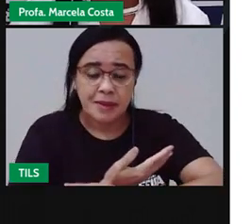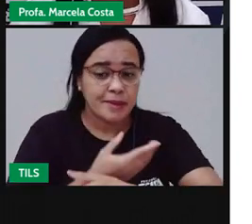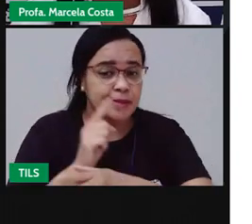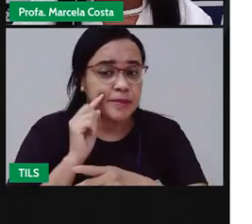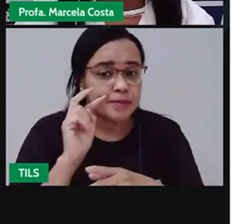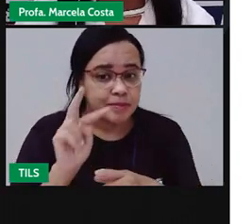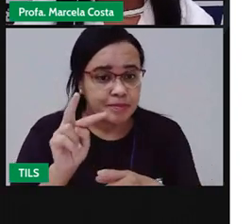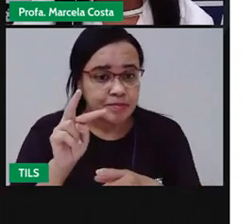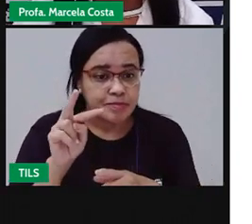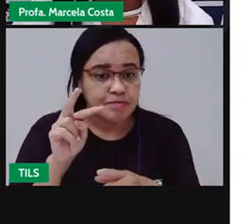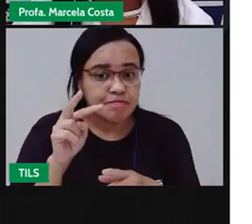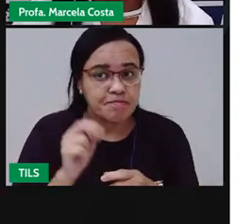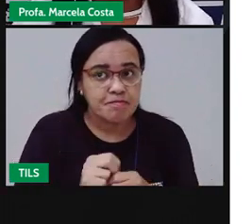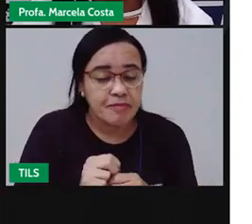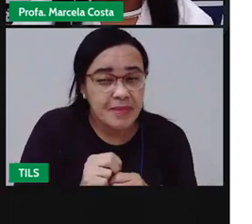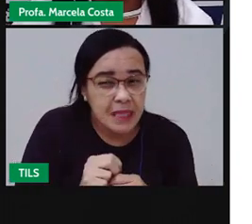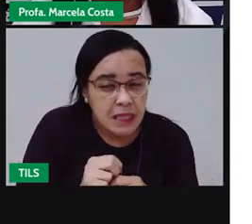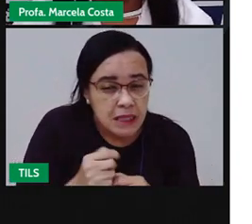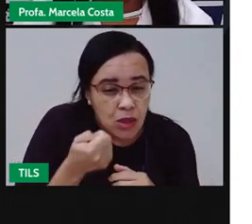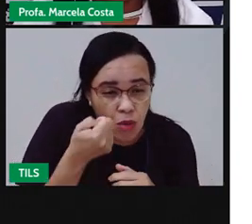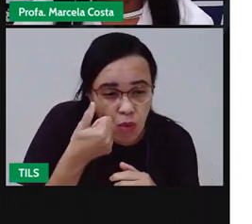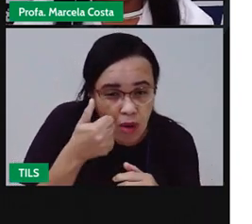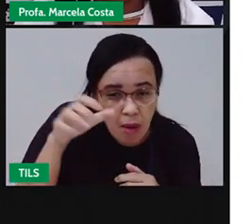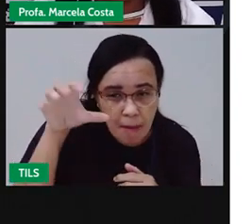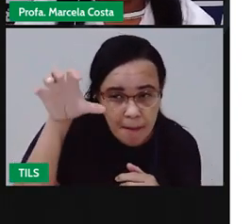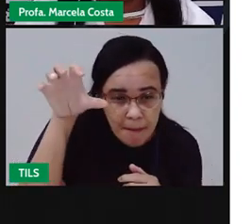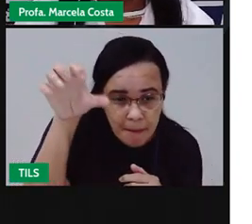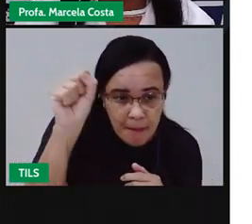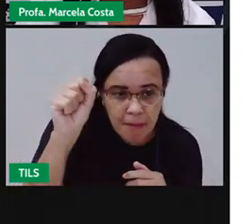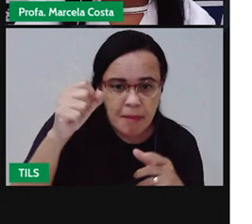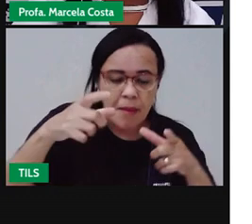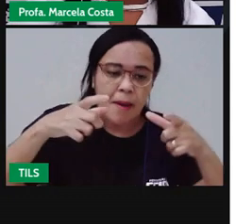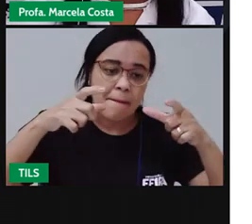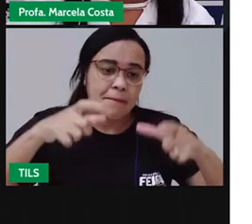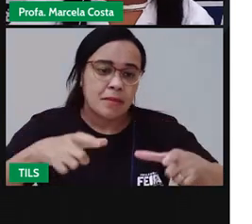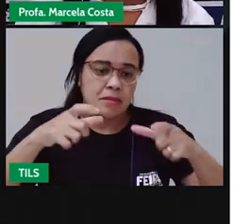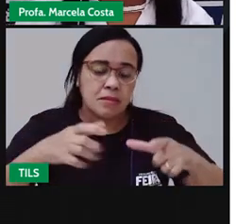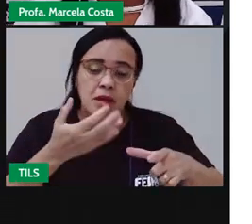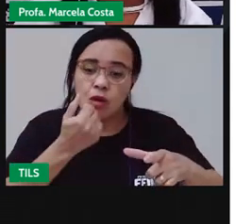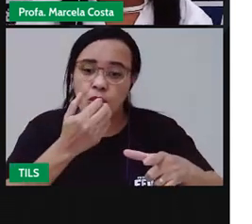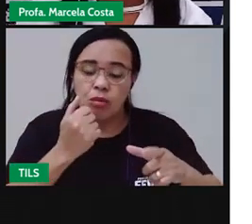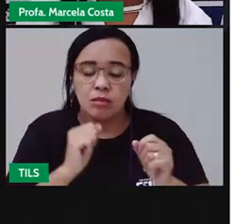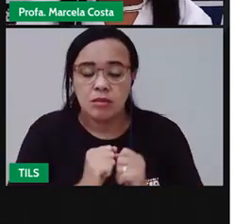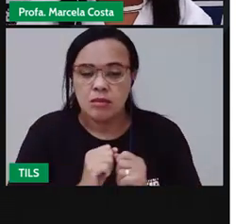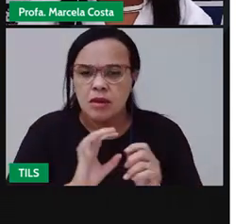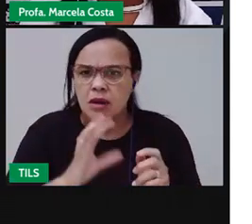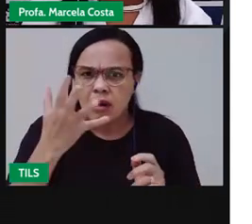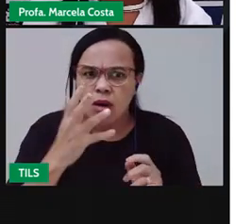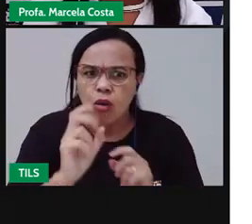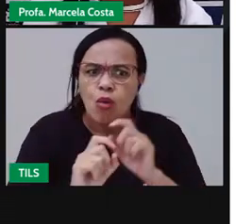tentando aqui pegar uma panela. O que será que pode acontecer?